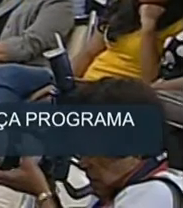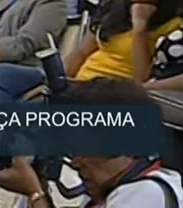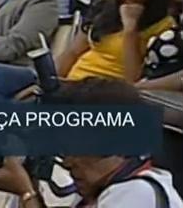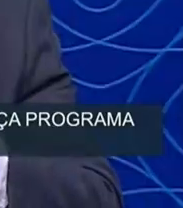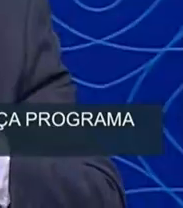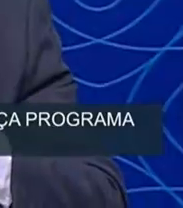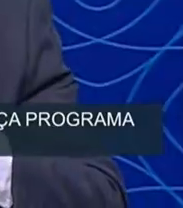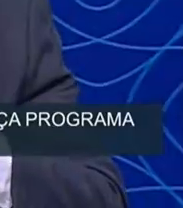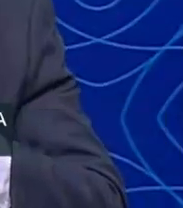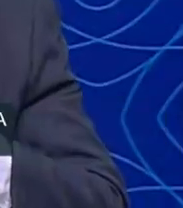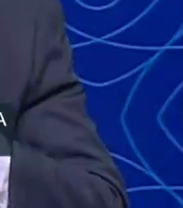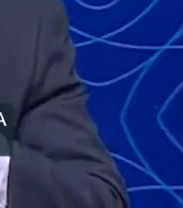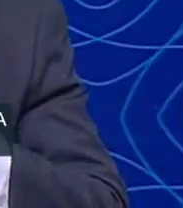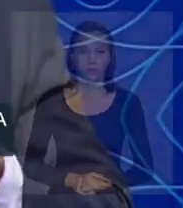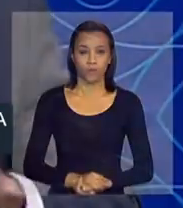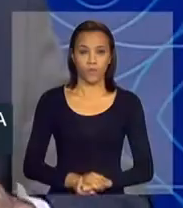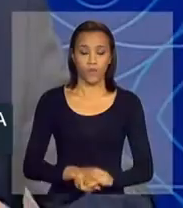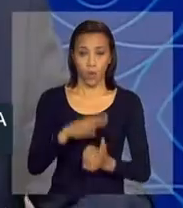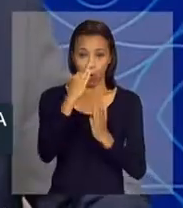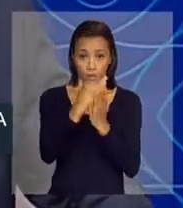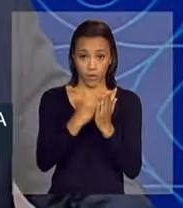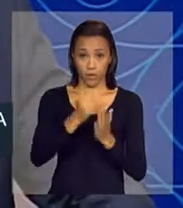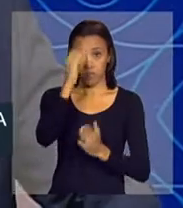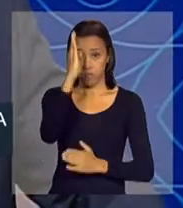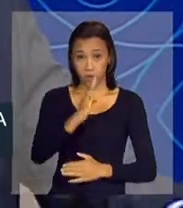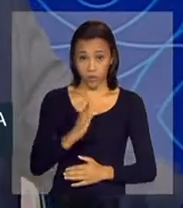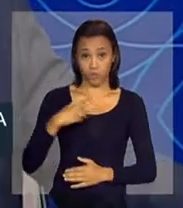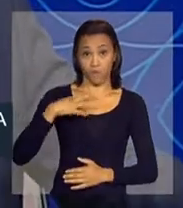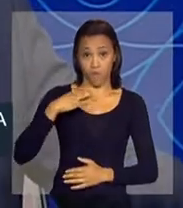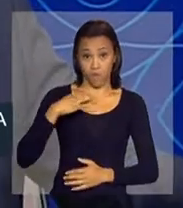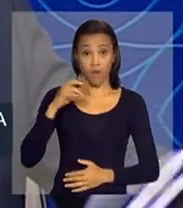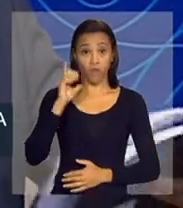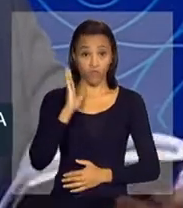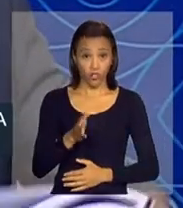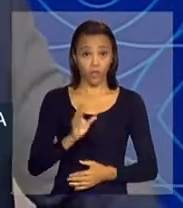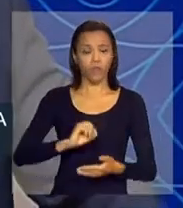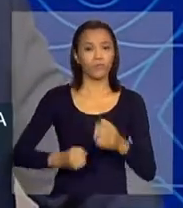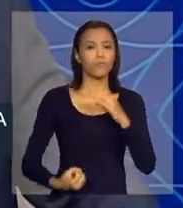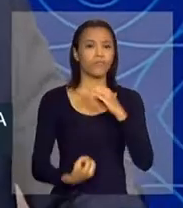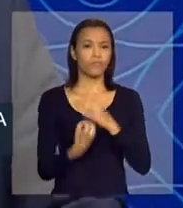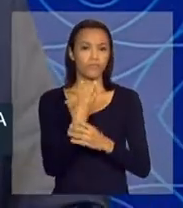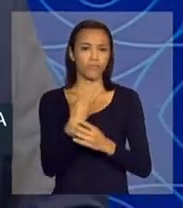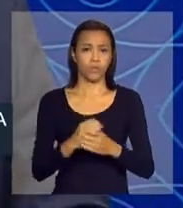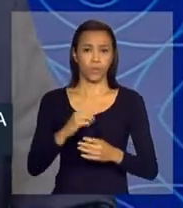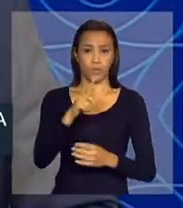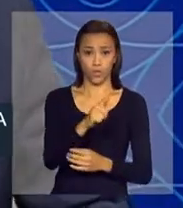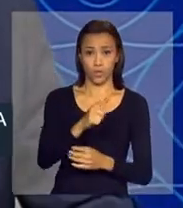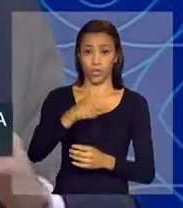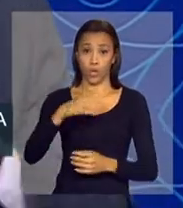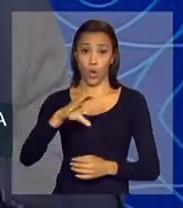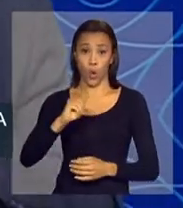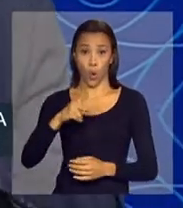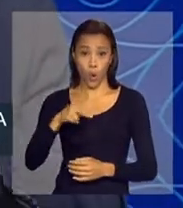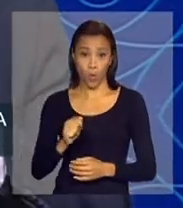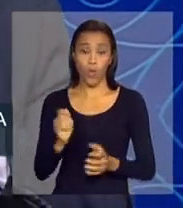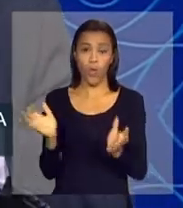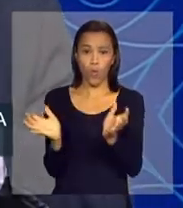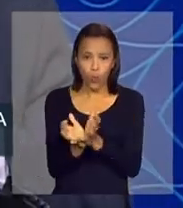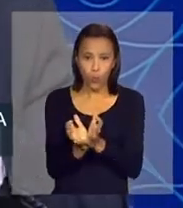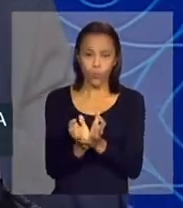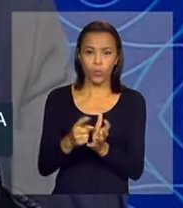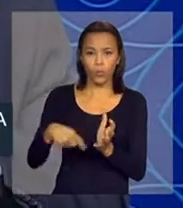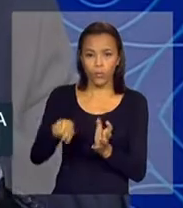O Programa Brasil Voluntário foi constituído a partir de uma resolução do G-Copa, o Grupo Executivo de Ações das